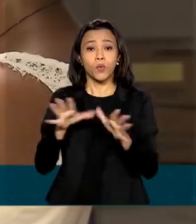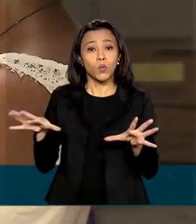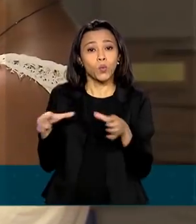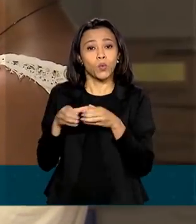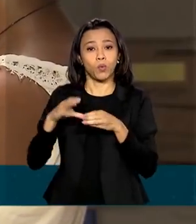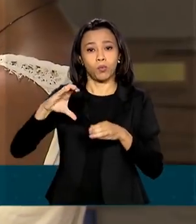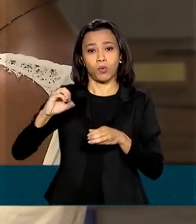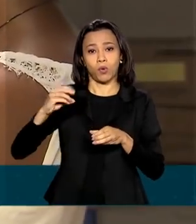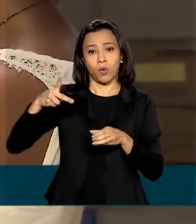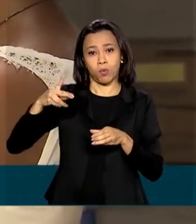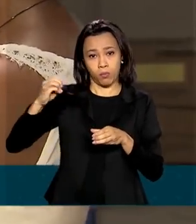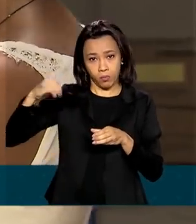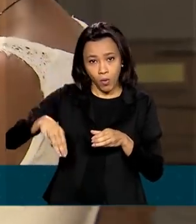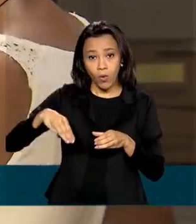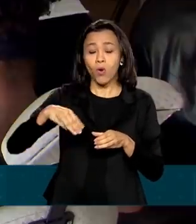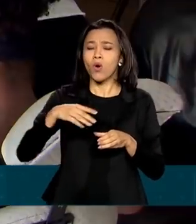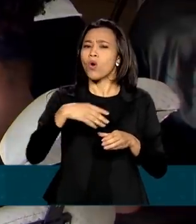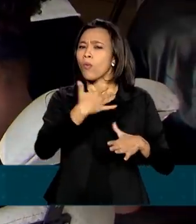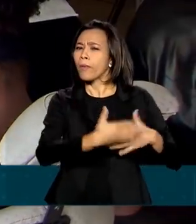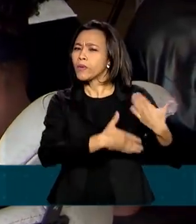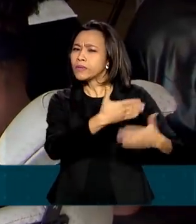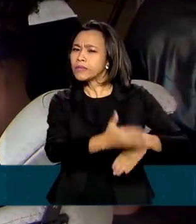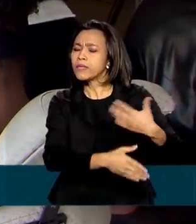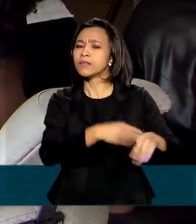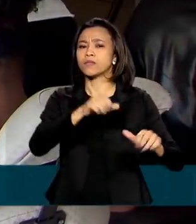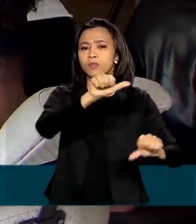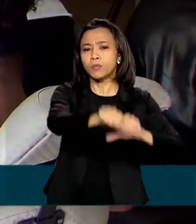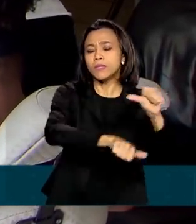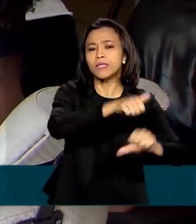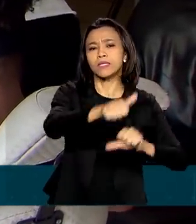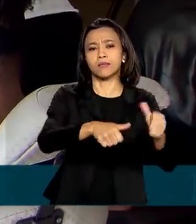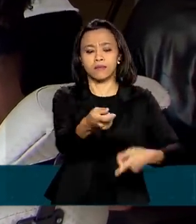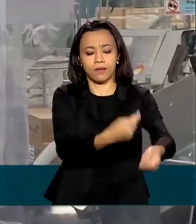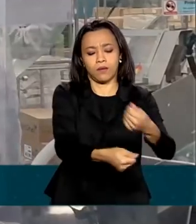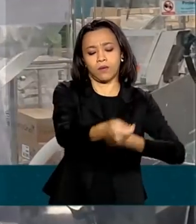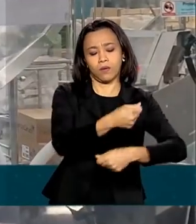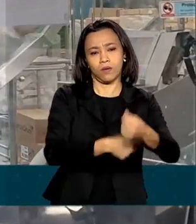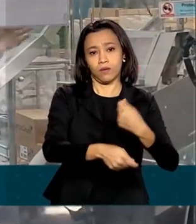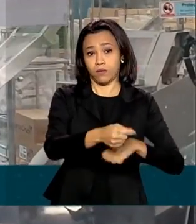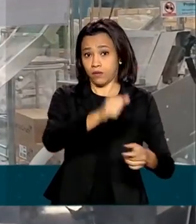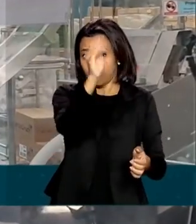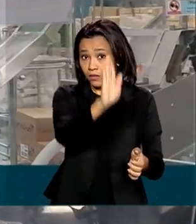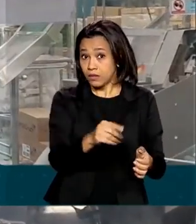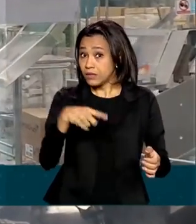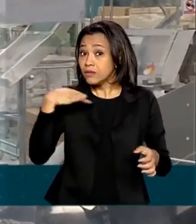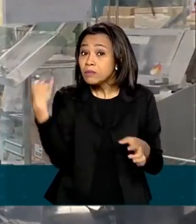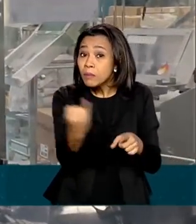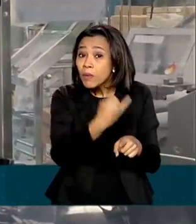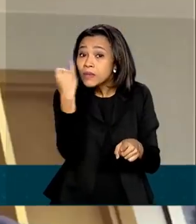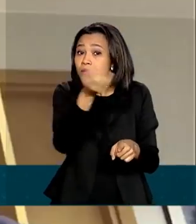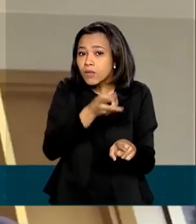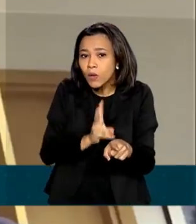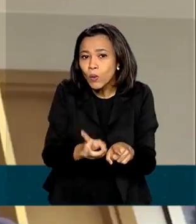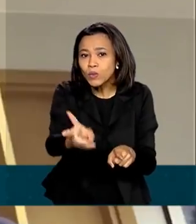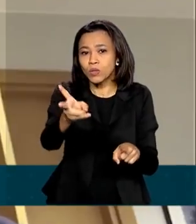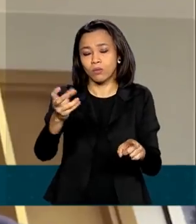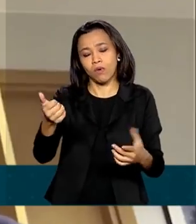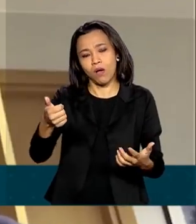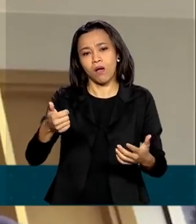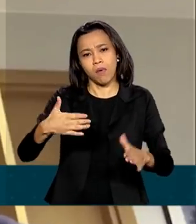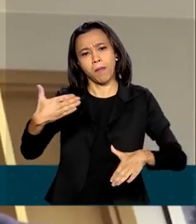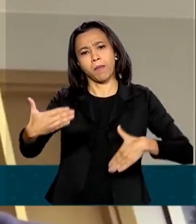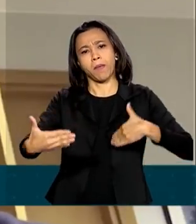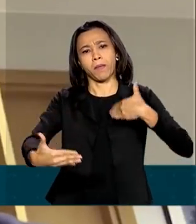de reformas na economia brasileira é essencial para permitir a recuperação sustentável da economia. O Brasil